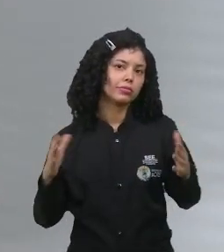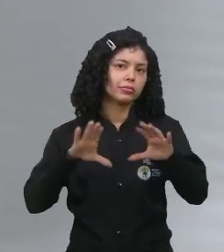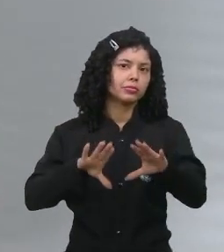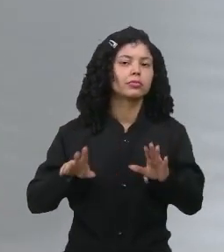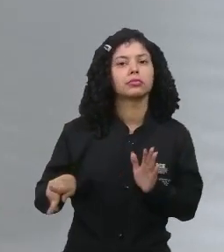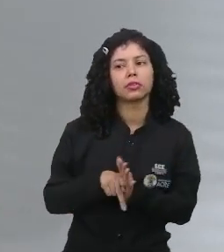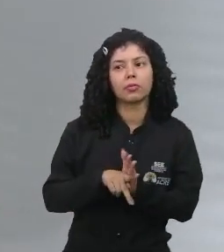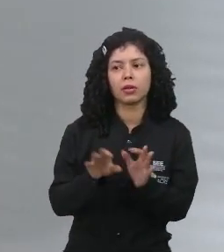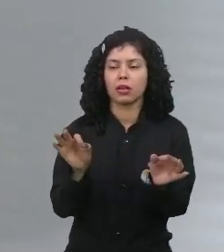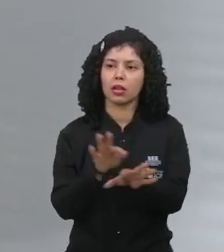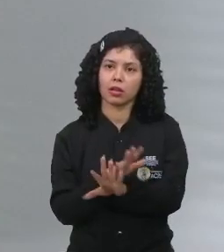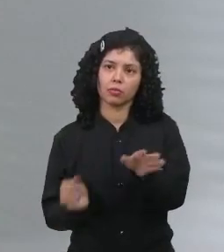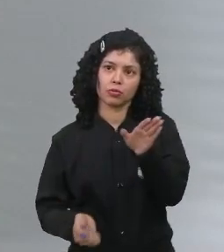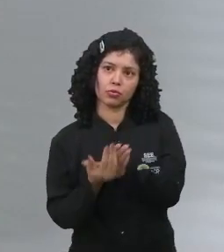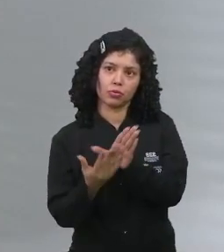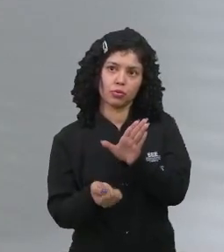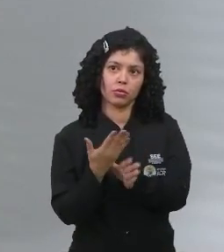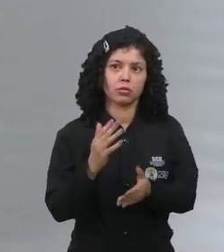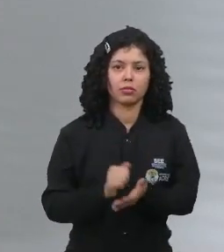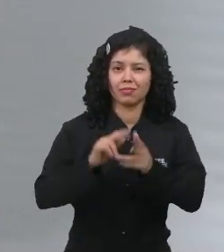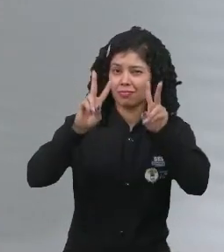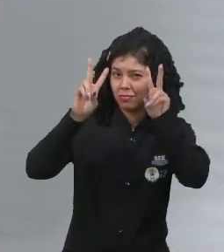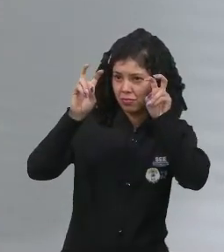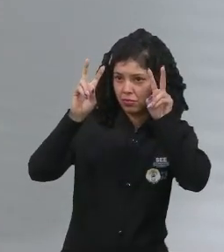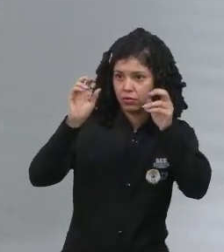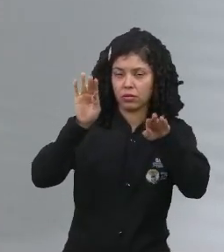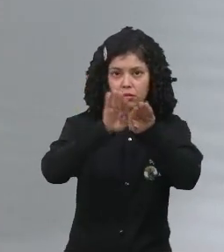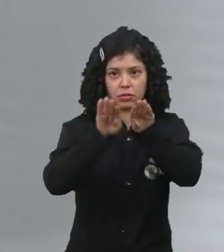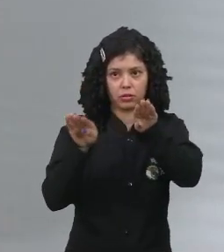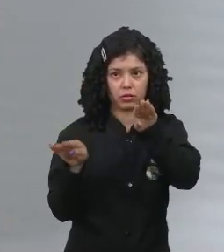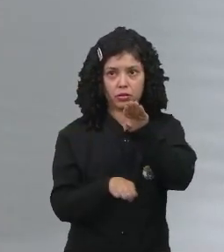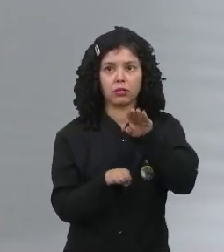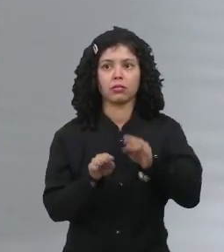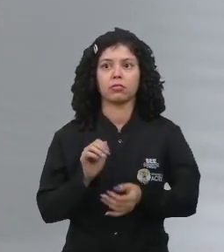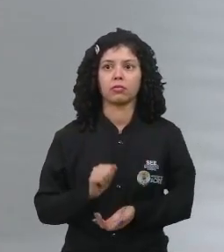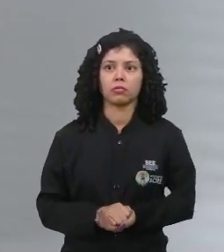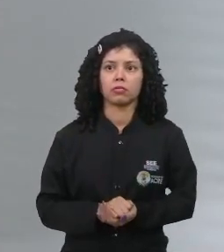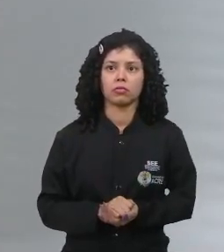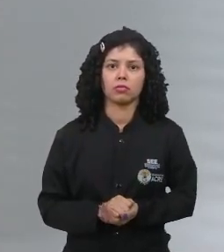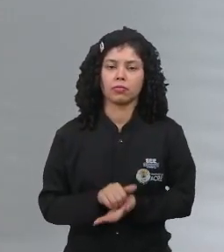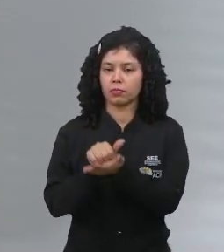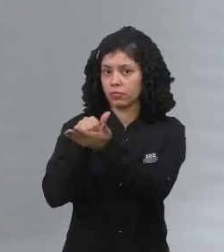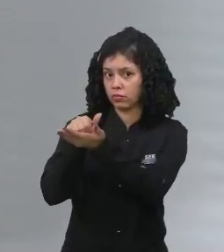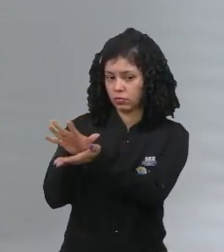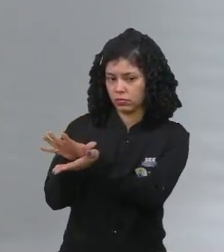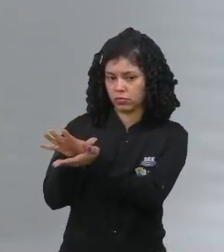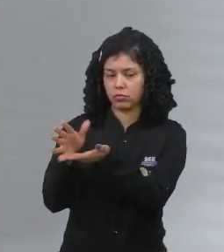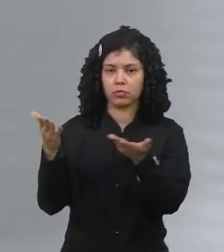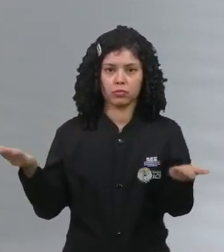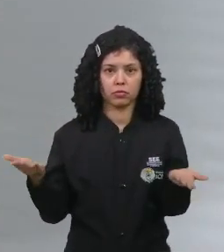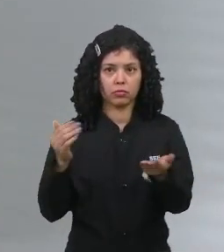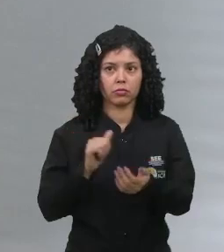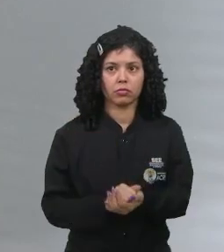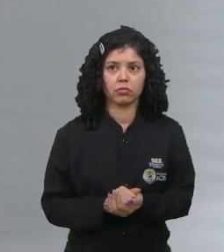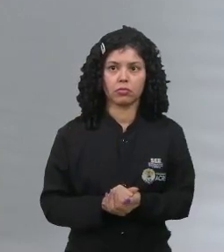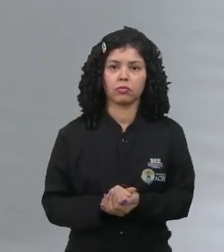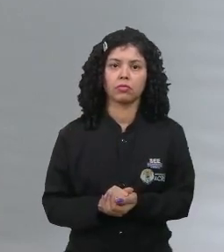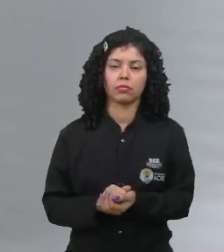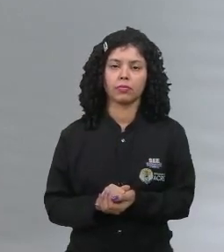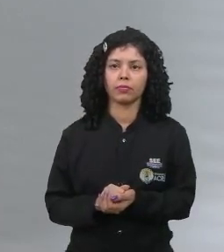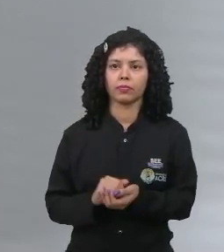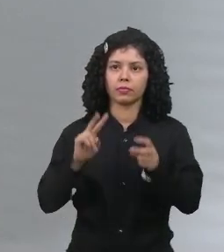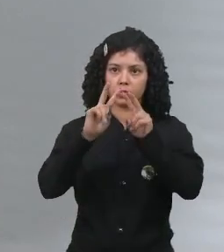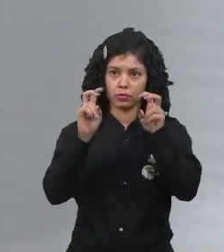também acaba gerando uma certa desigualdade, uma certa exclusão no que diz respeito a